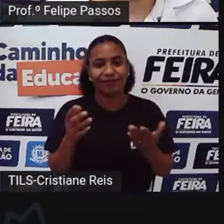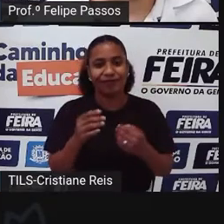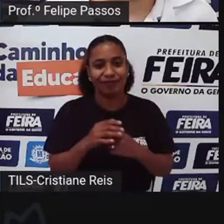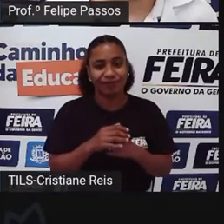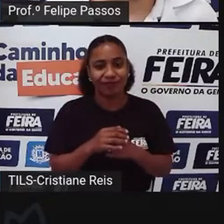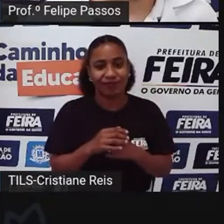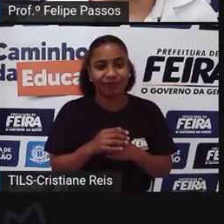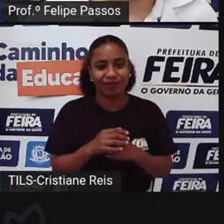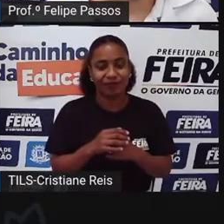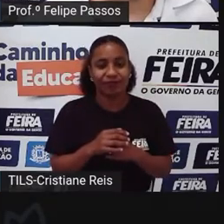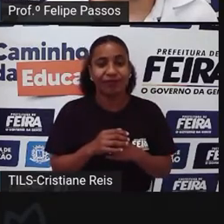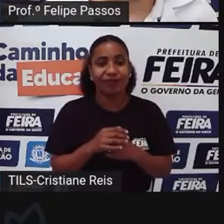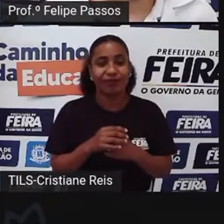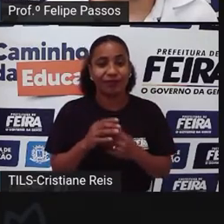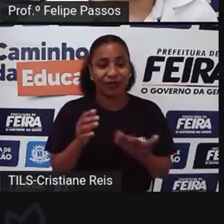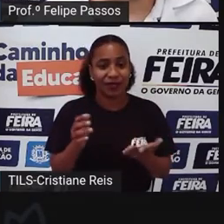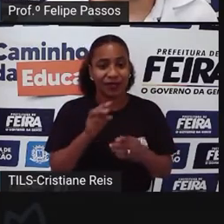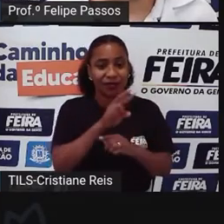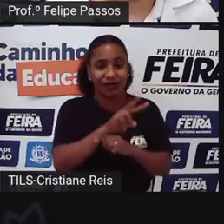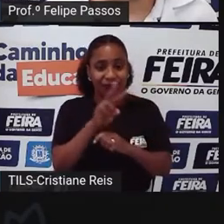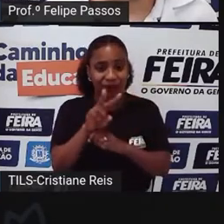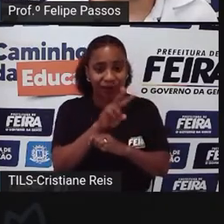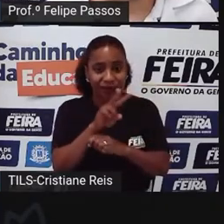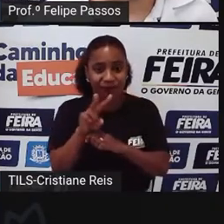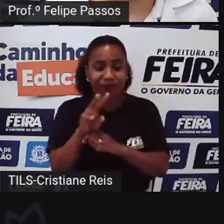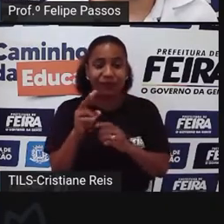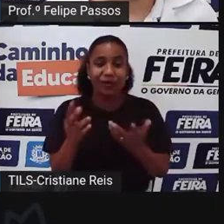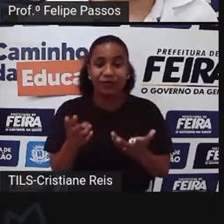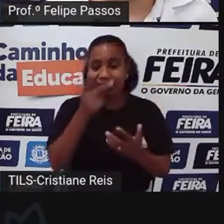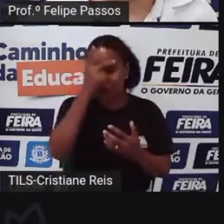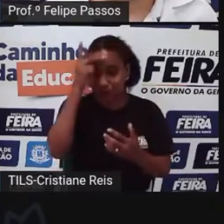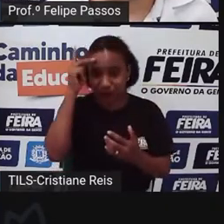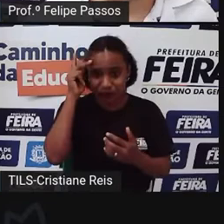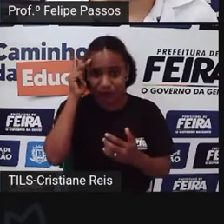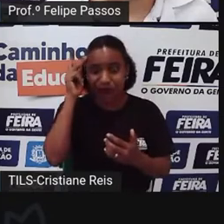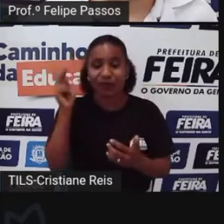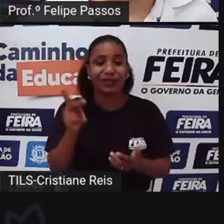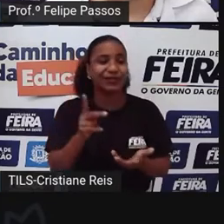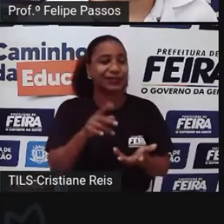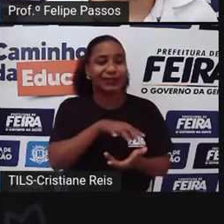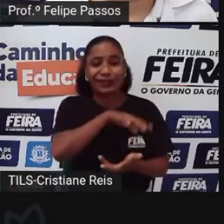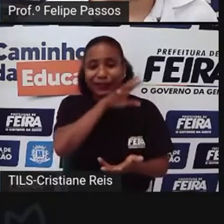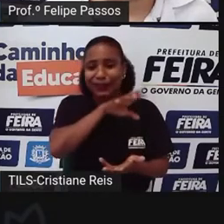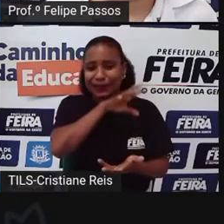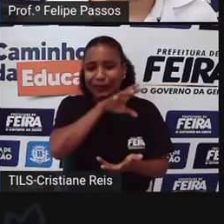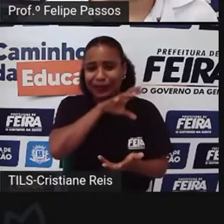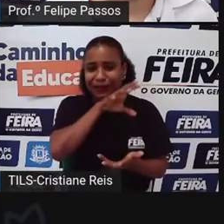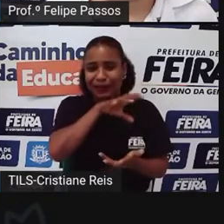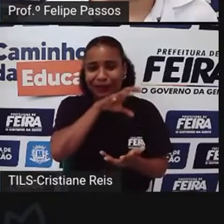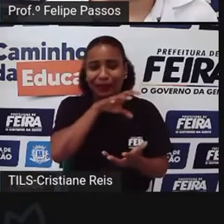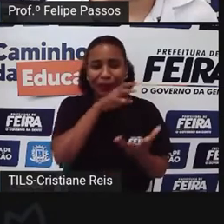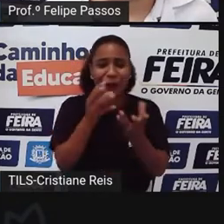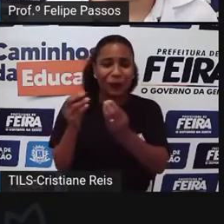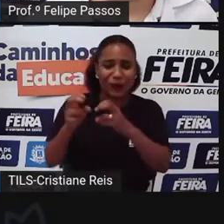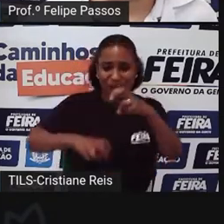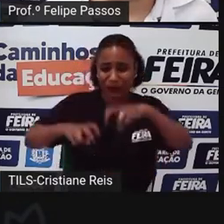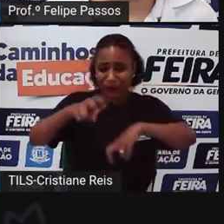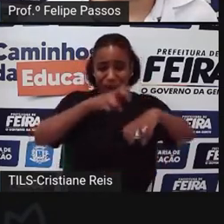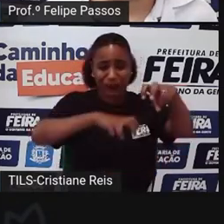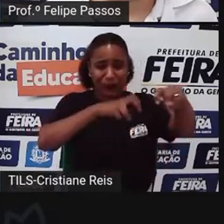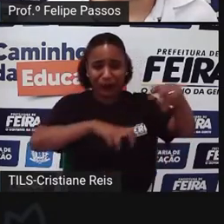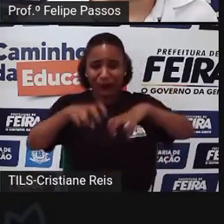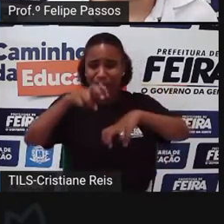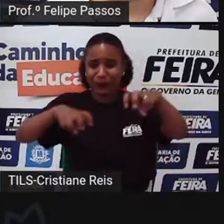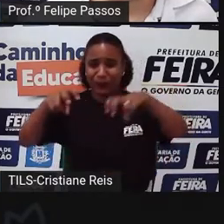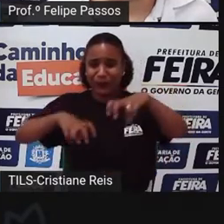Acumuladores Tem muitos animais Todos num espaço Confinado E procriando Procriando Então Esse